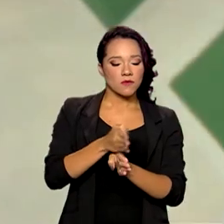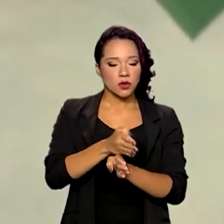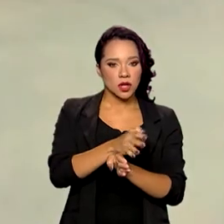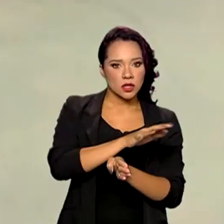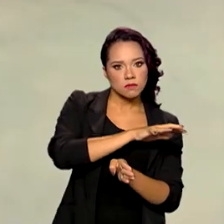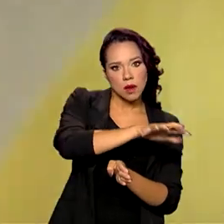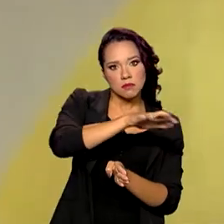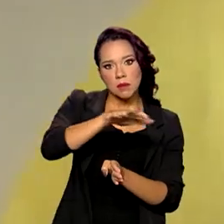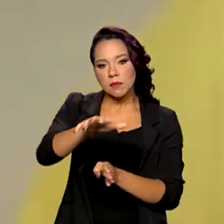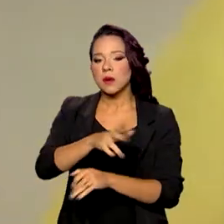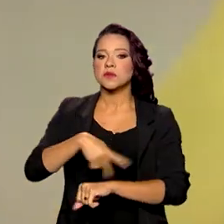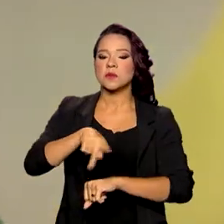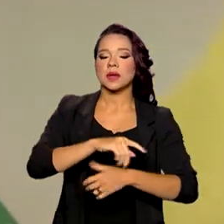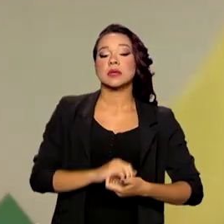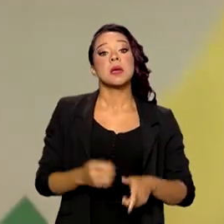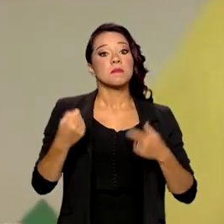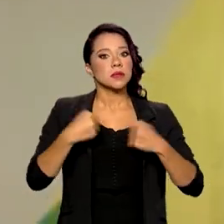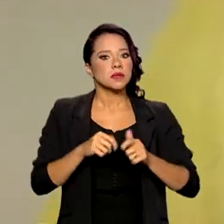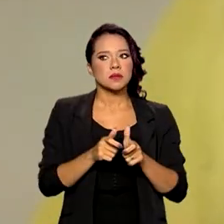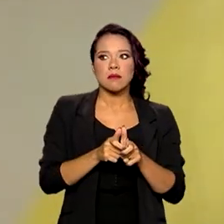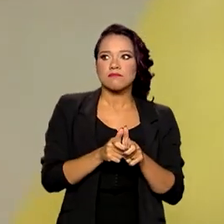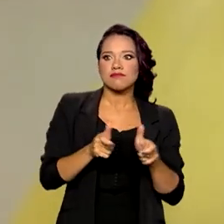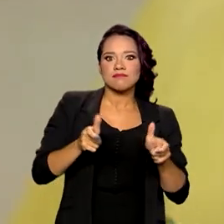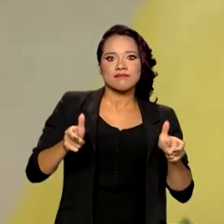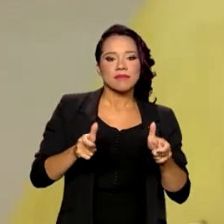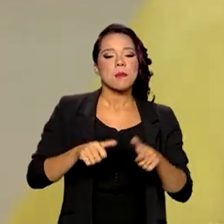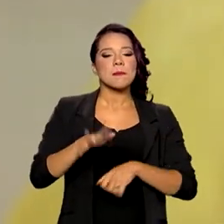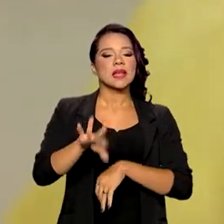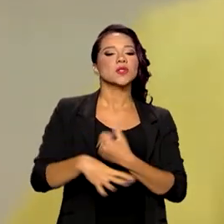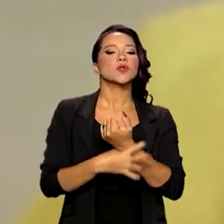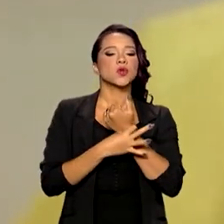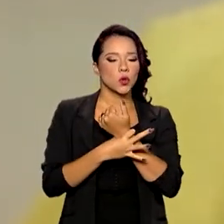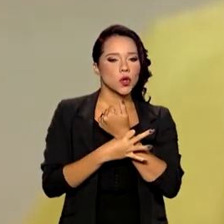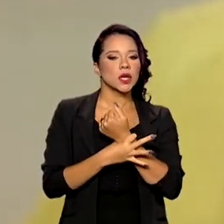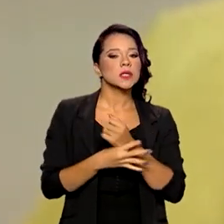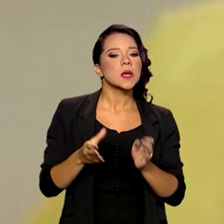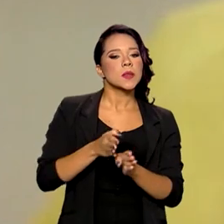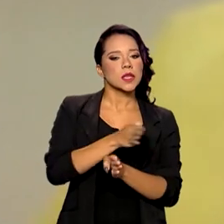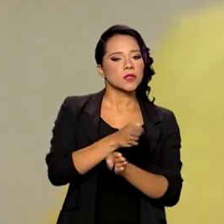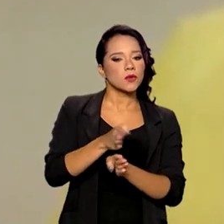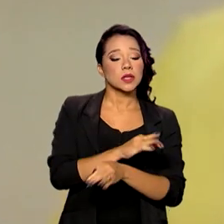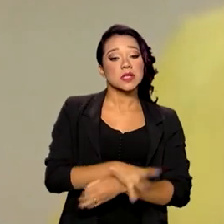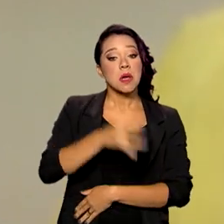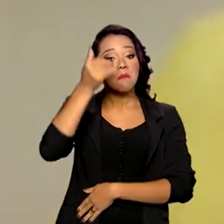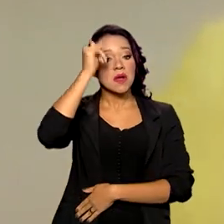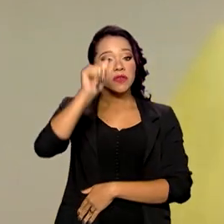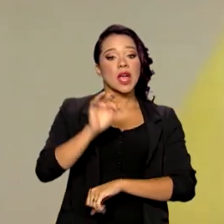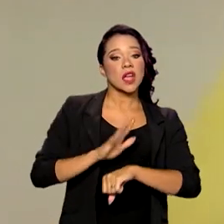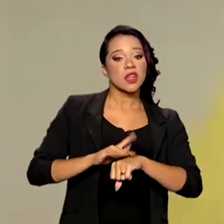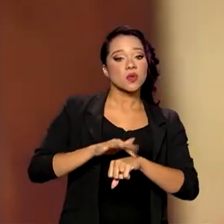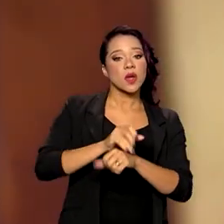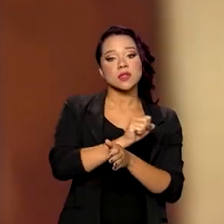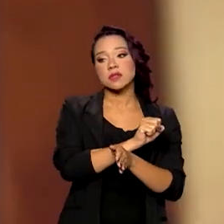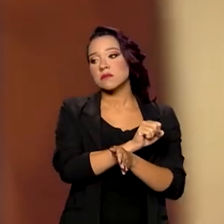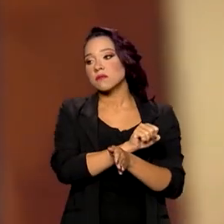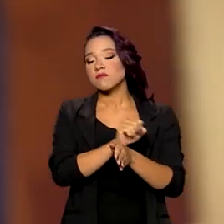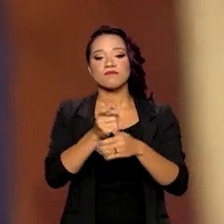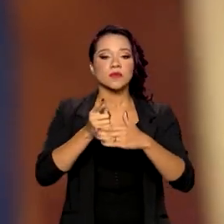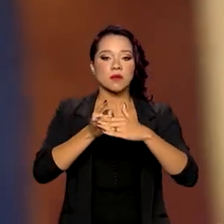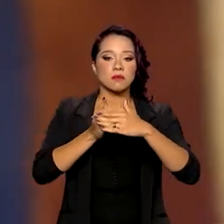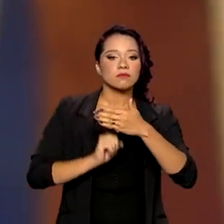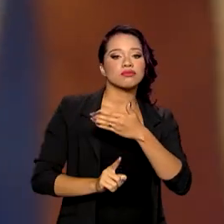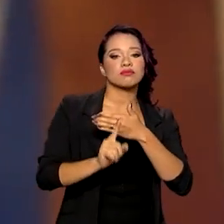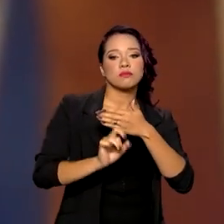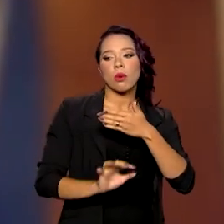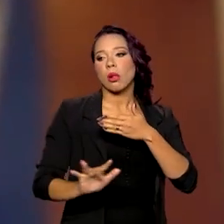amplas com esses países e precisamos aumentar a segurança nas fronteiras para evitar que doenças possam ser